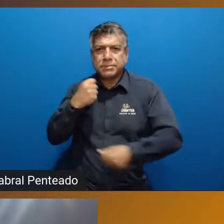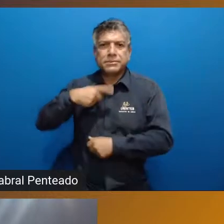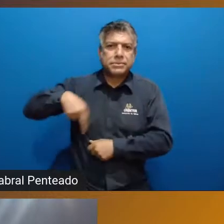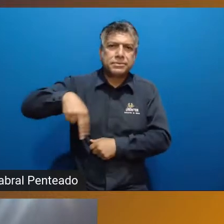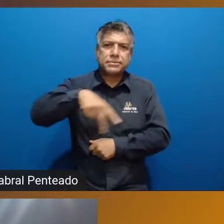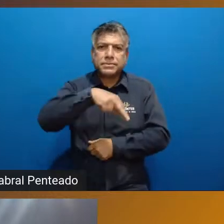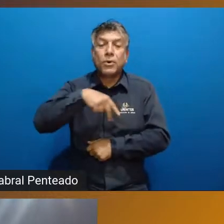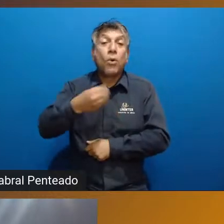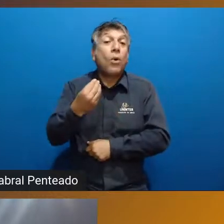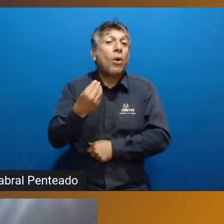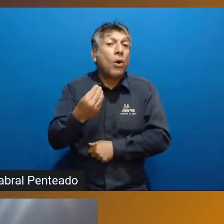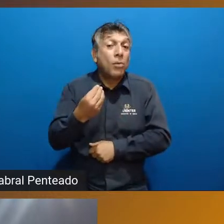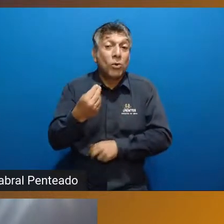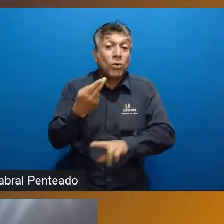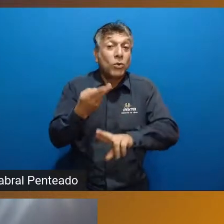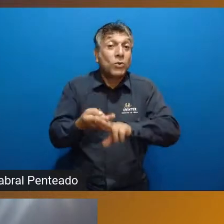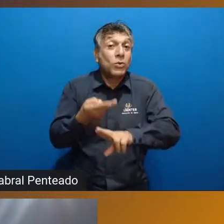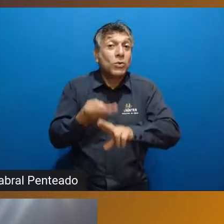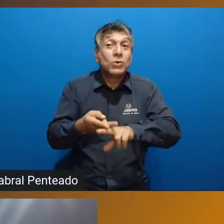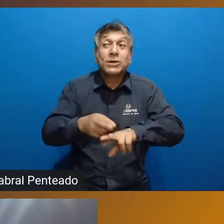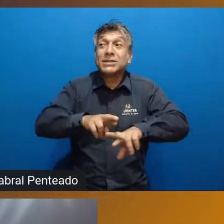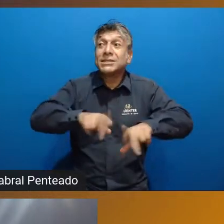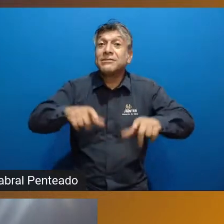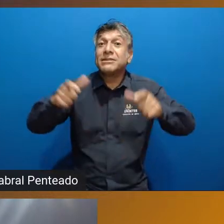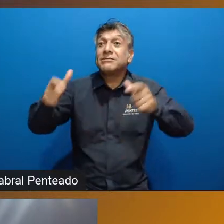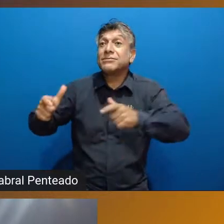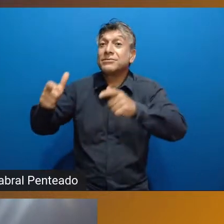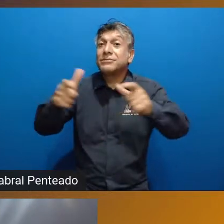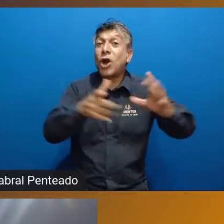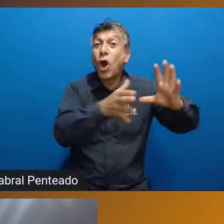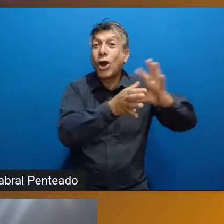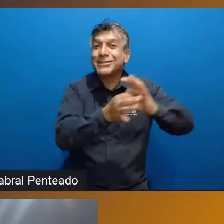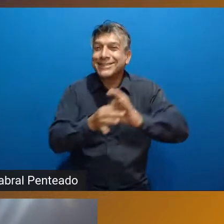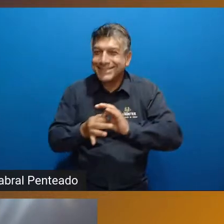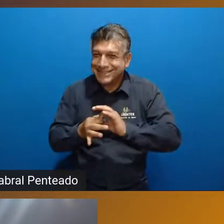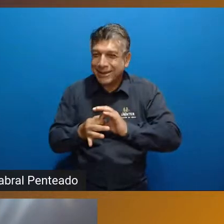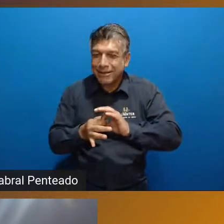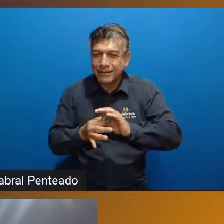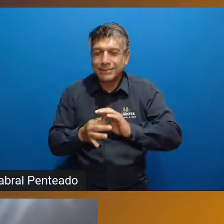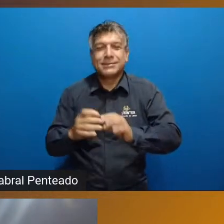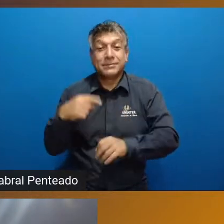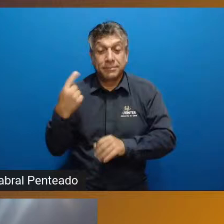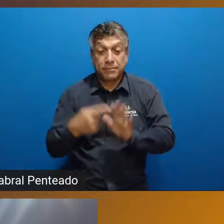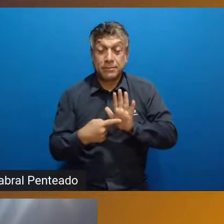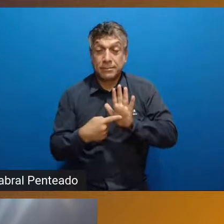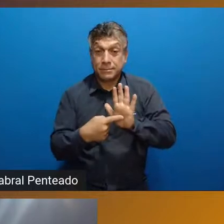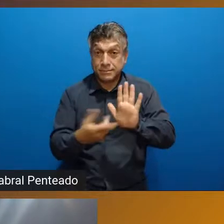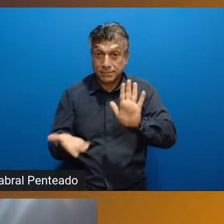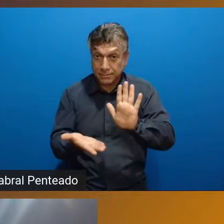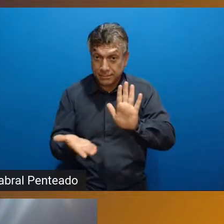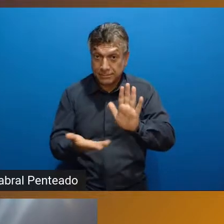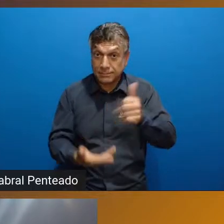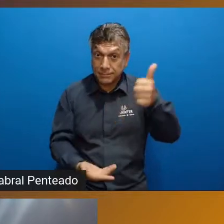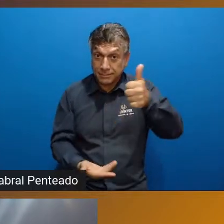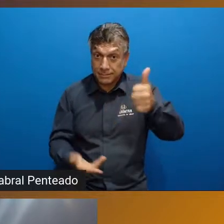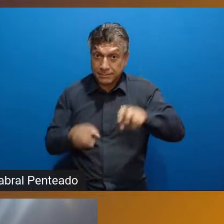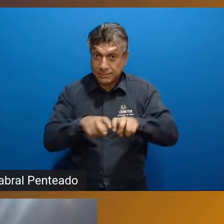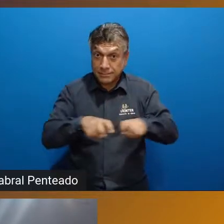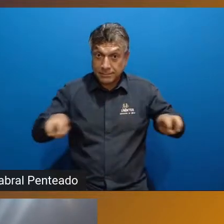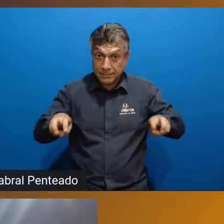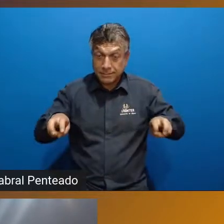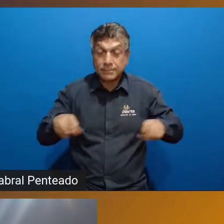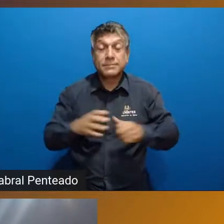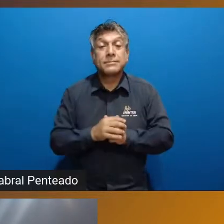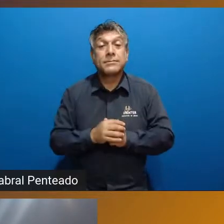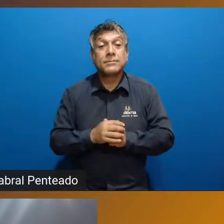elas podem ser aplicadas em diferentes contextos. As nossas apresentações dessa primeira mesa serão